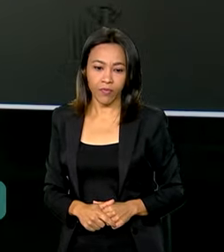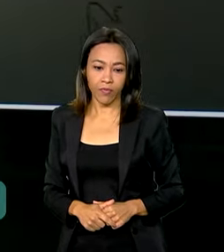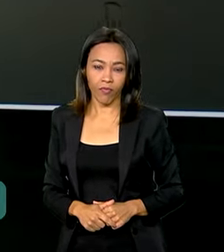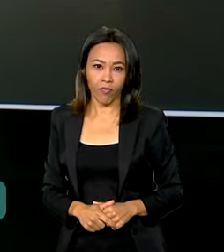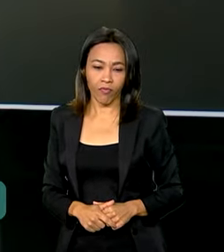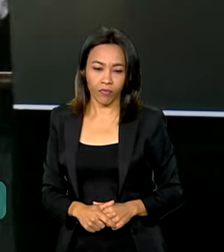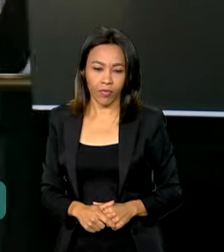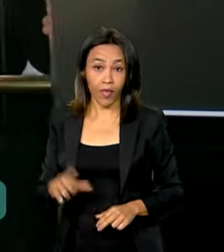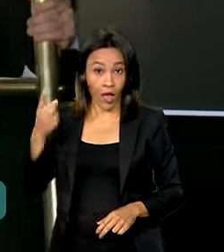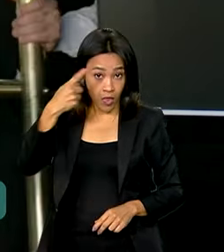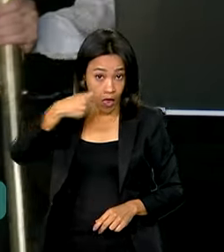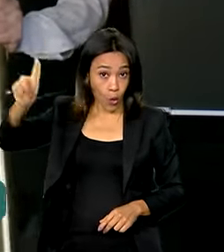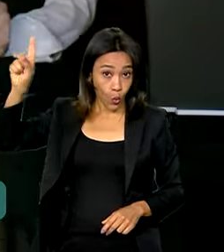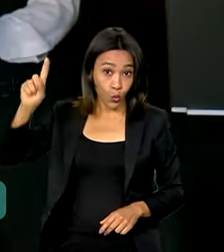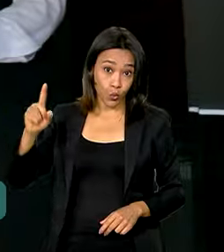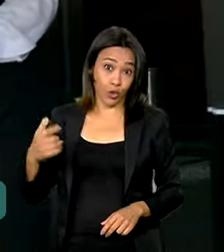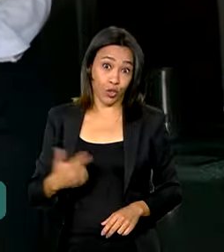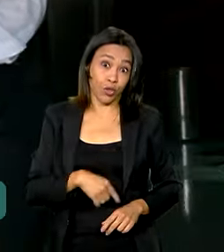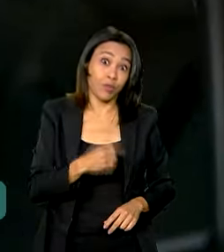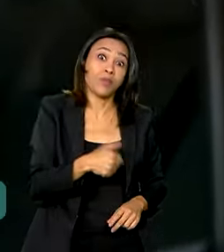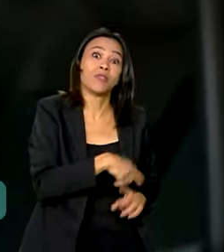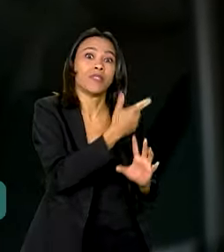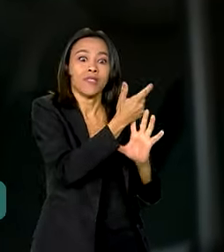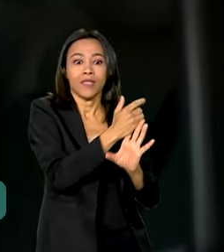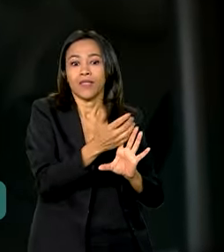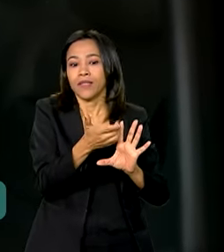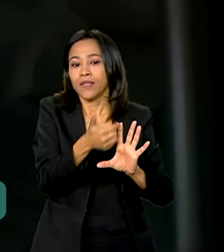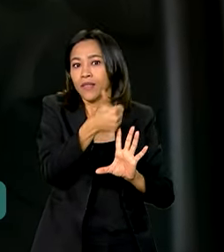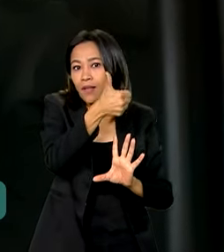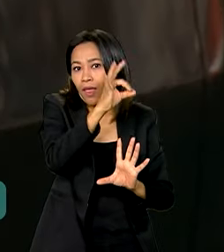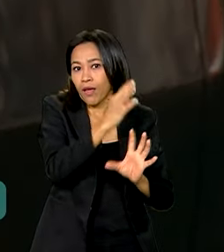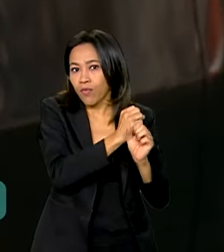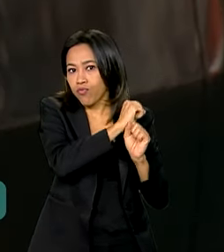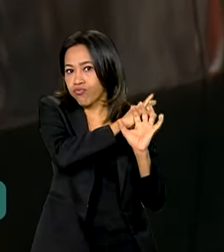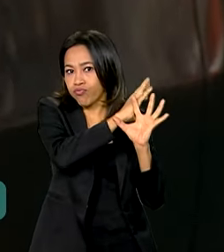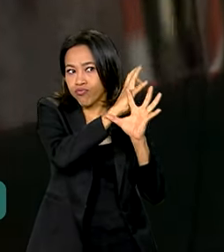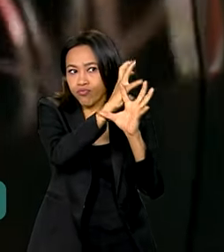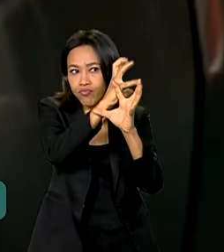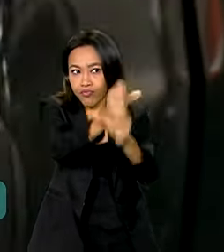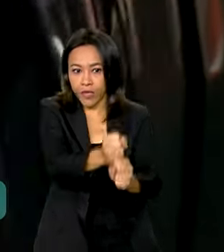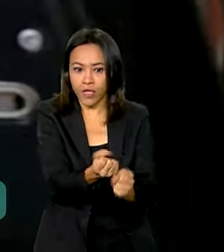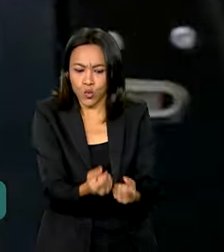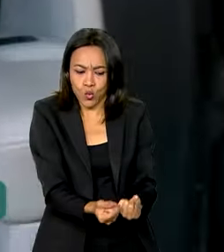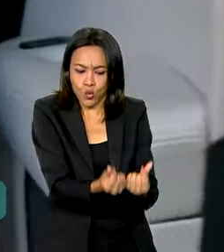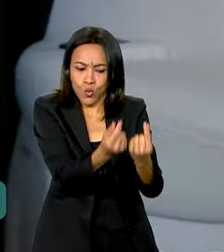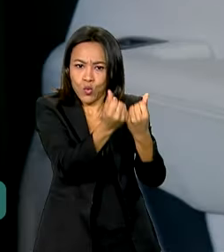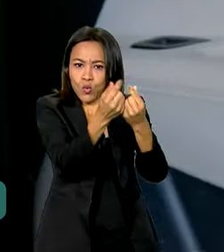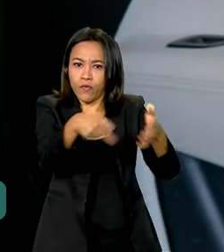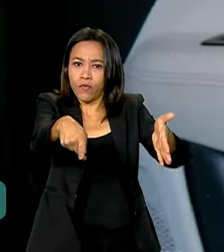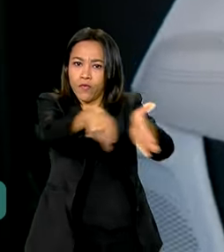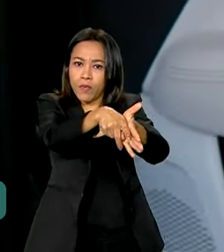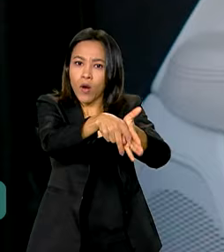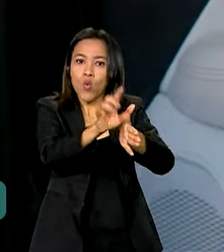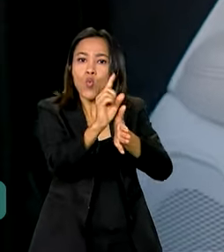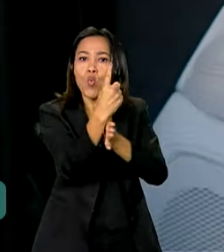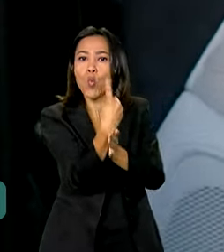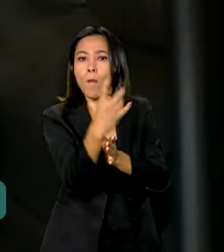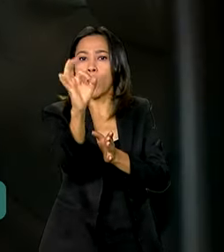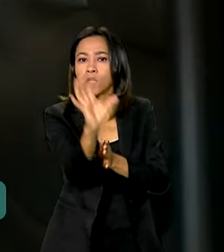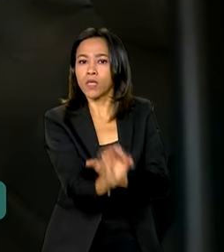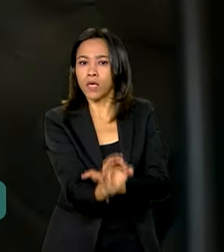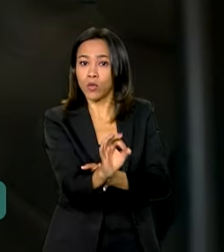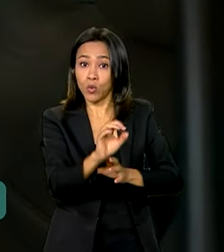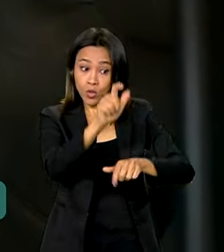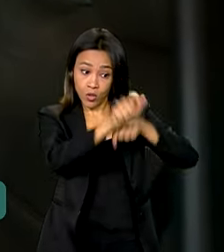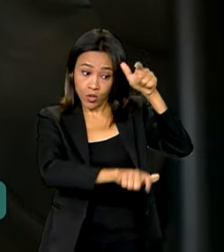Na última década, quase dois terços de toda a riqueza gerada no mundo ficaram nas mãos de apenas 1% mais